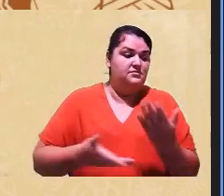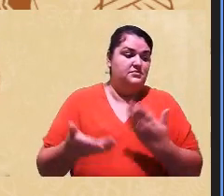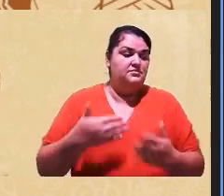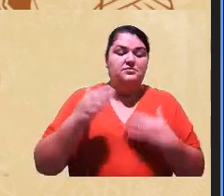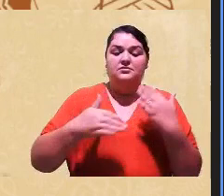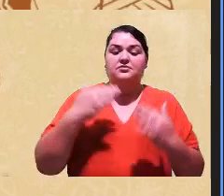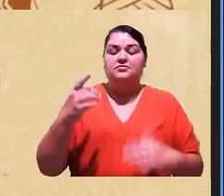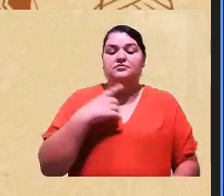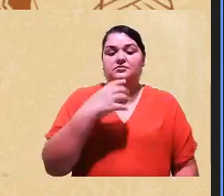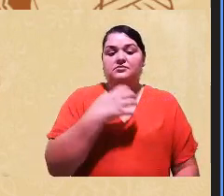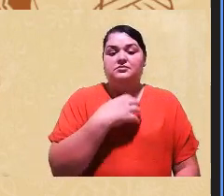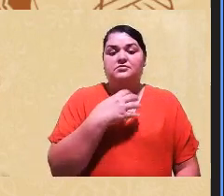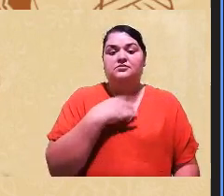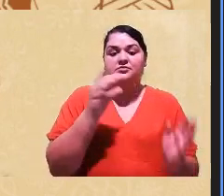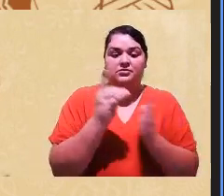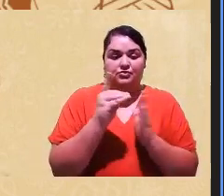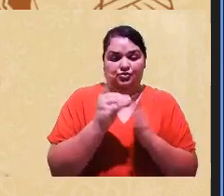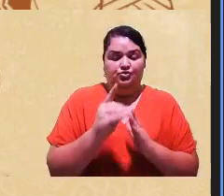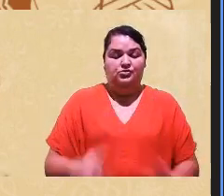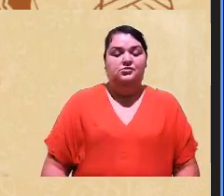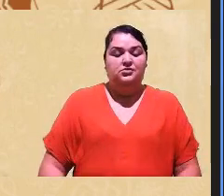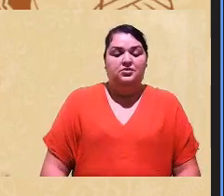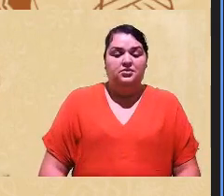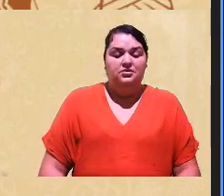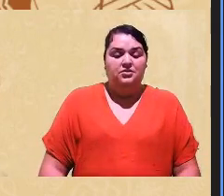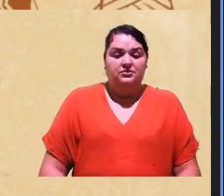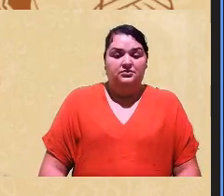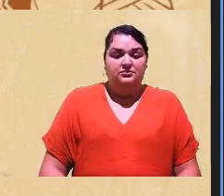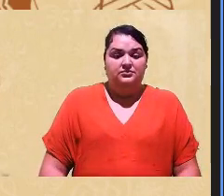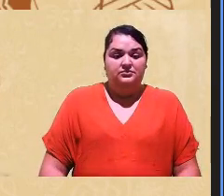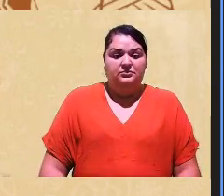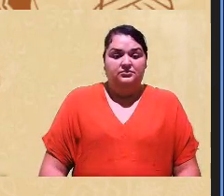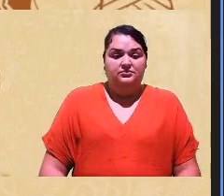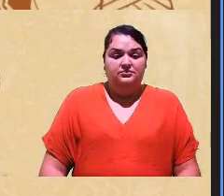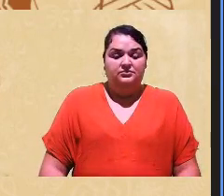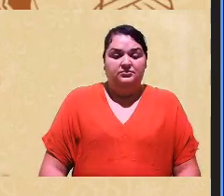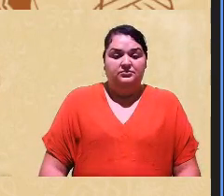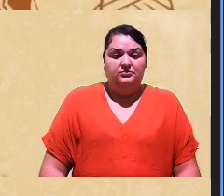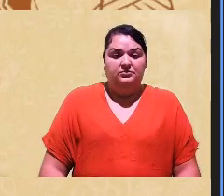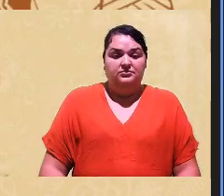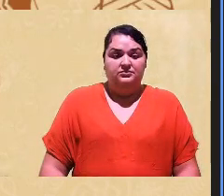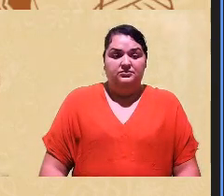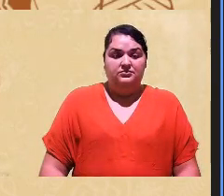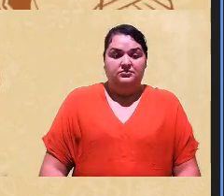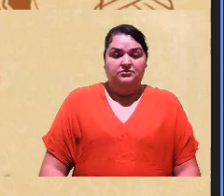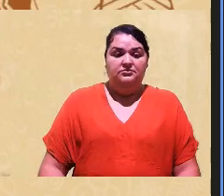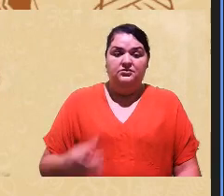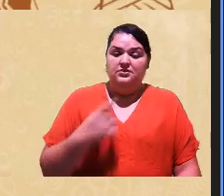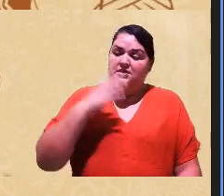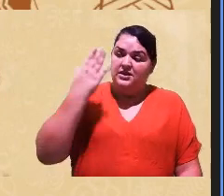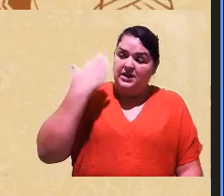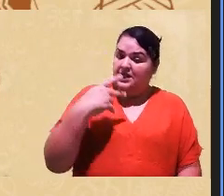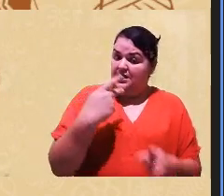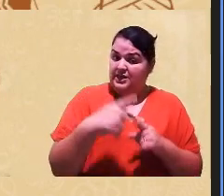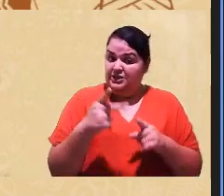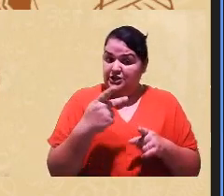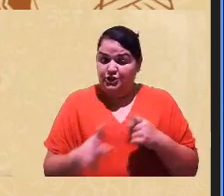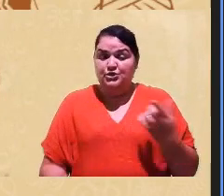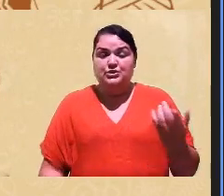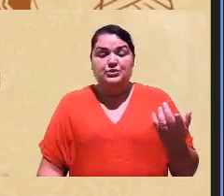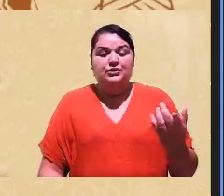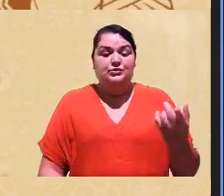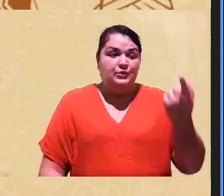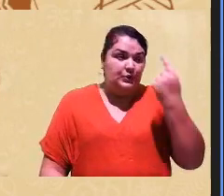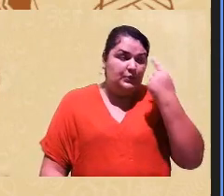fenótipo indígena né então de que seria o cabelo liso né o olho